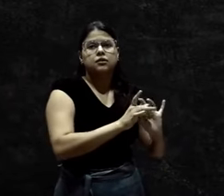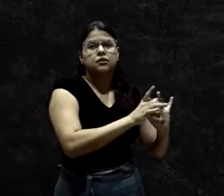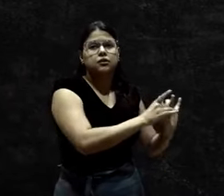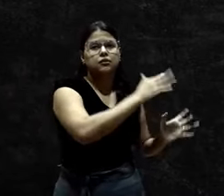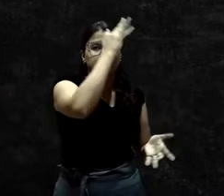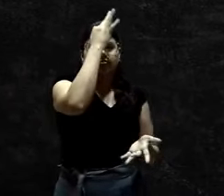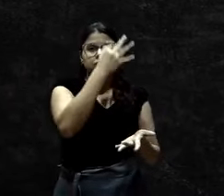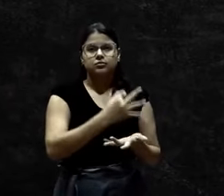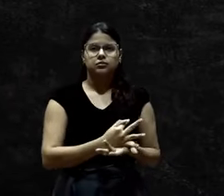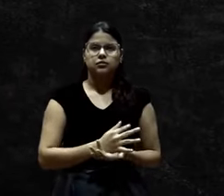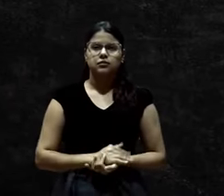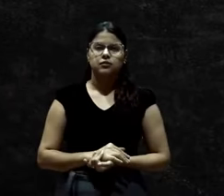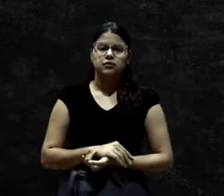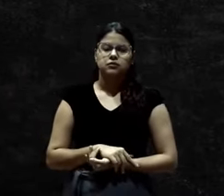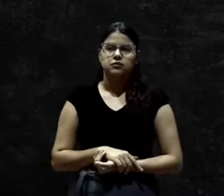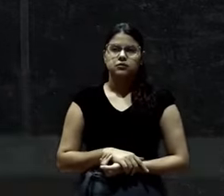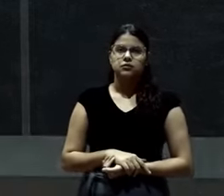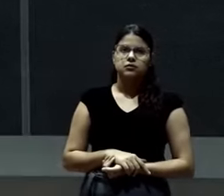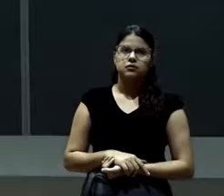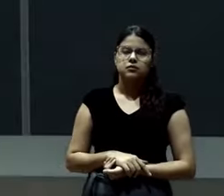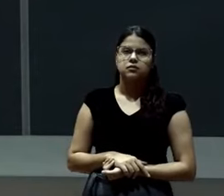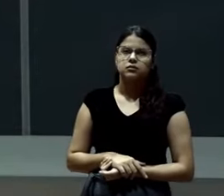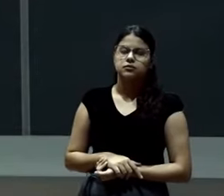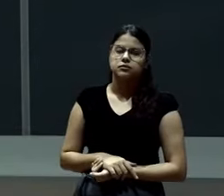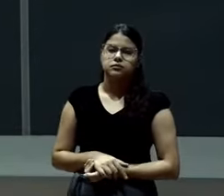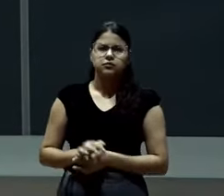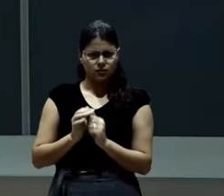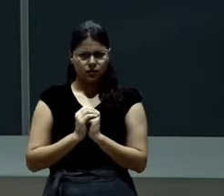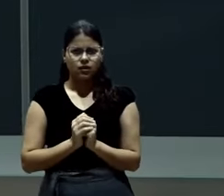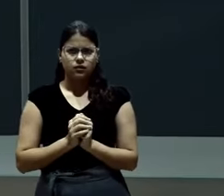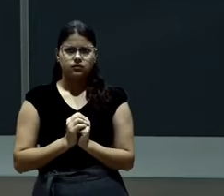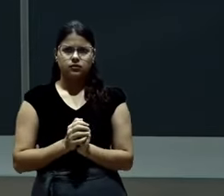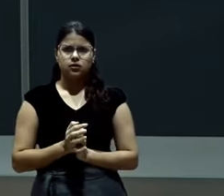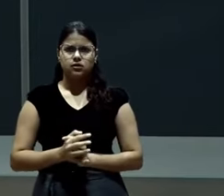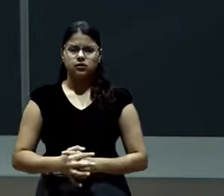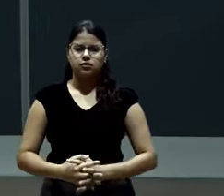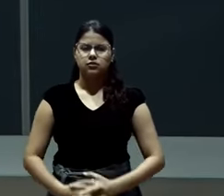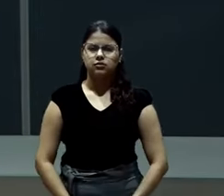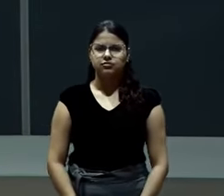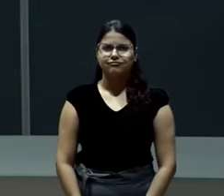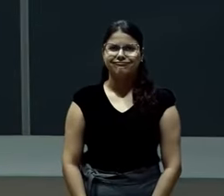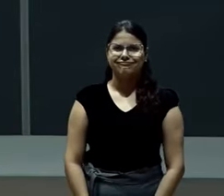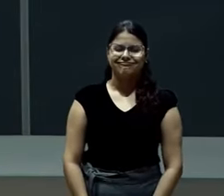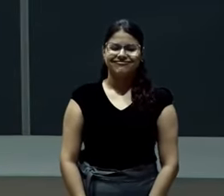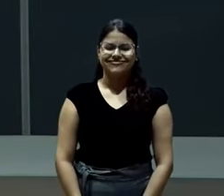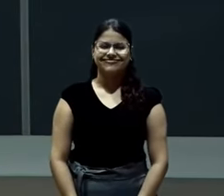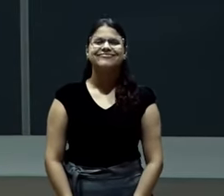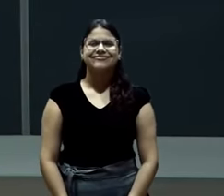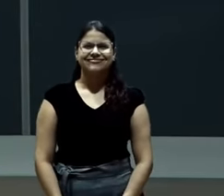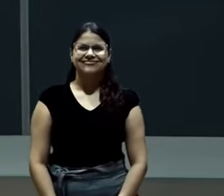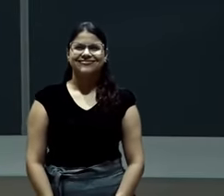família da fé. Você pode comigo dizer amém? Amém. Texto interessante,